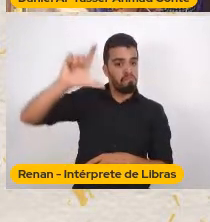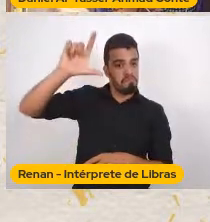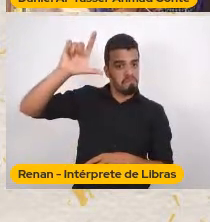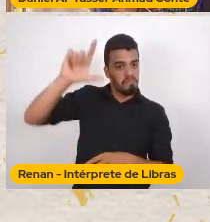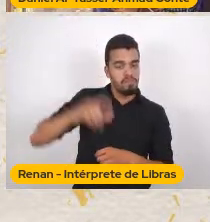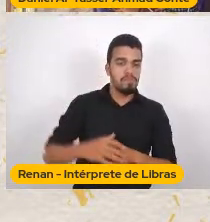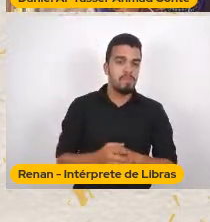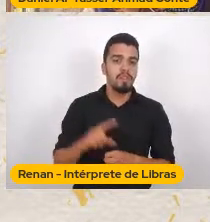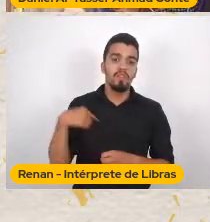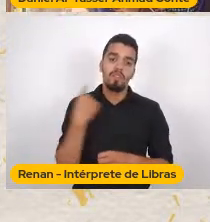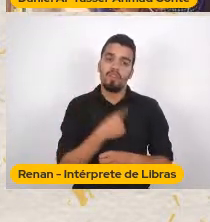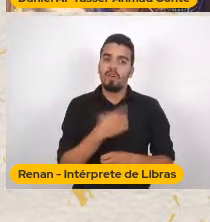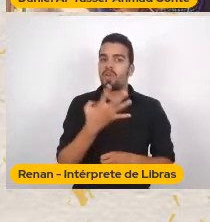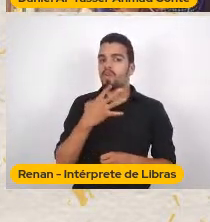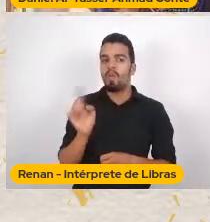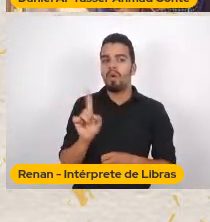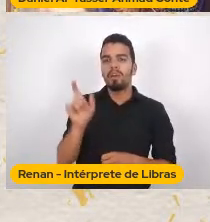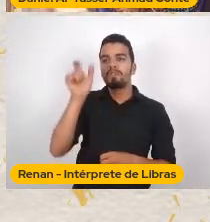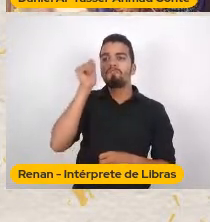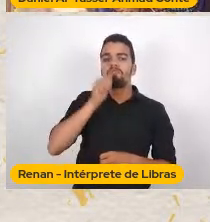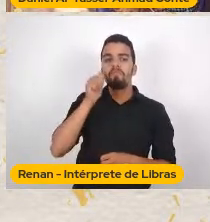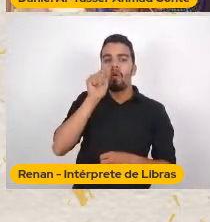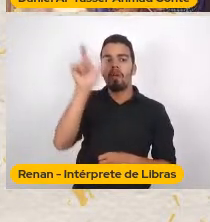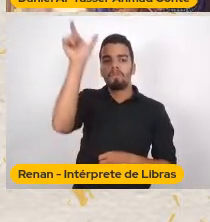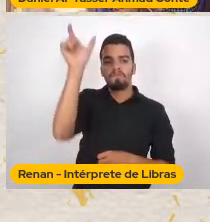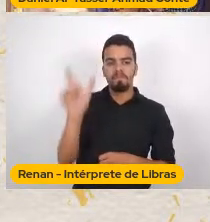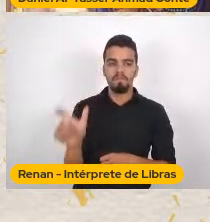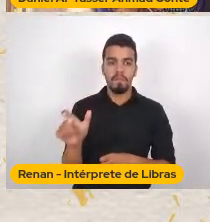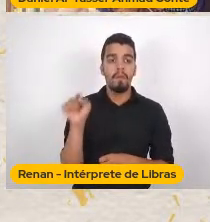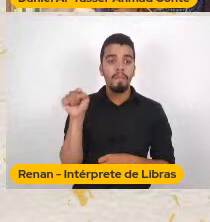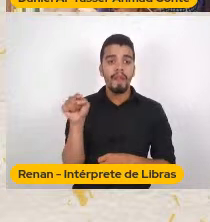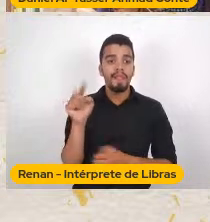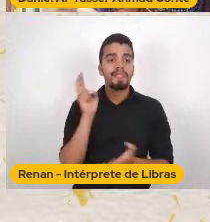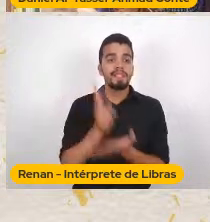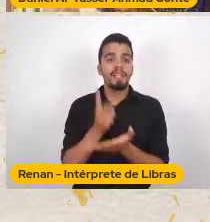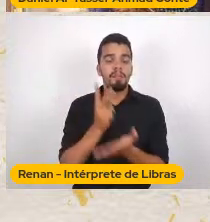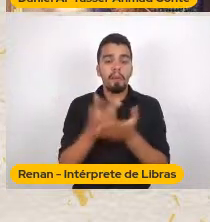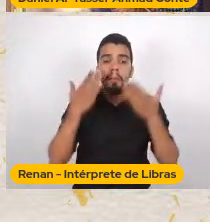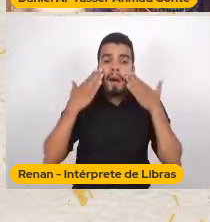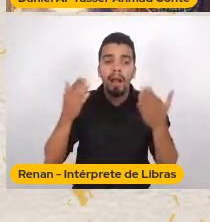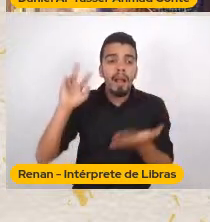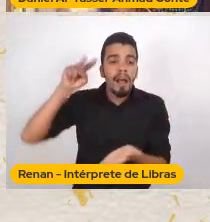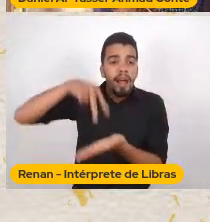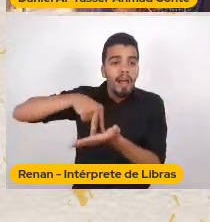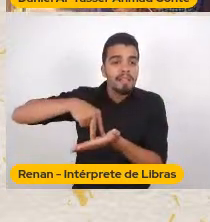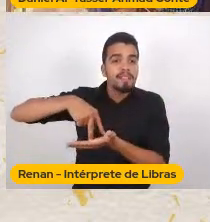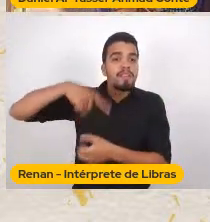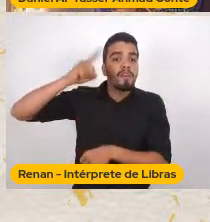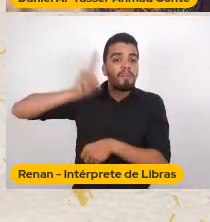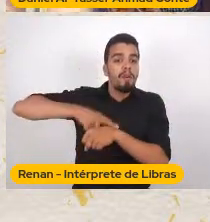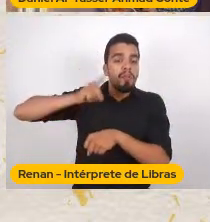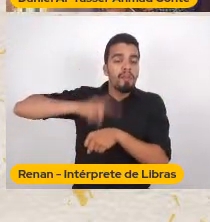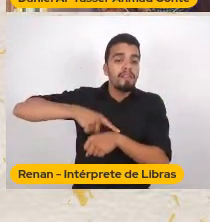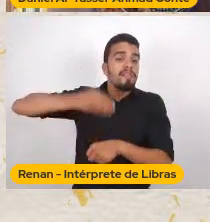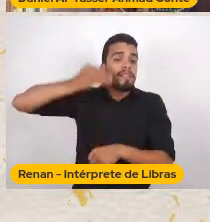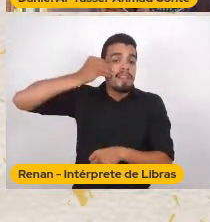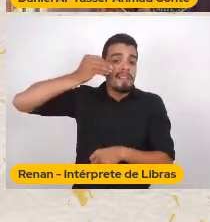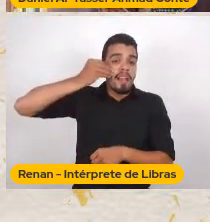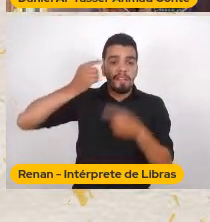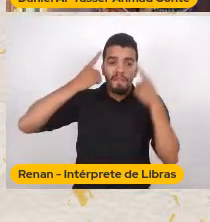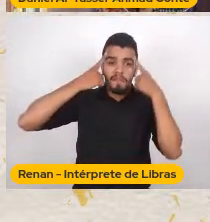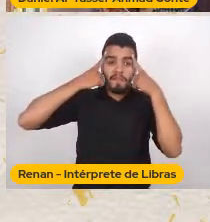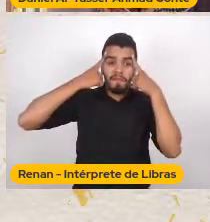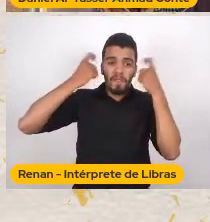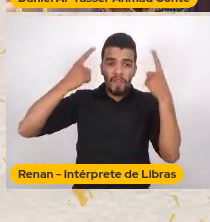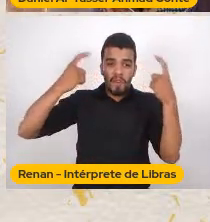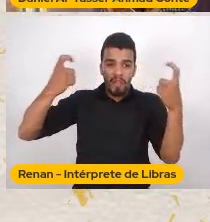feminino E ela sempre aparece Em momentos de tensão Sempre aparece Perpetuando a violência Que existe No Tom